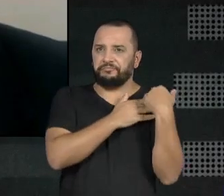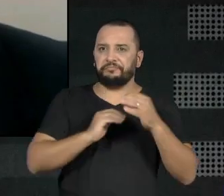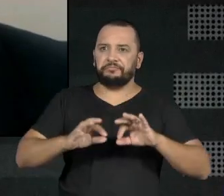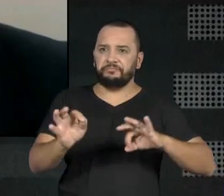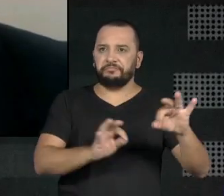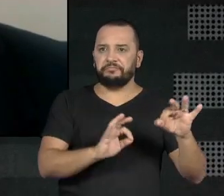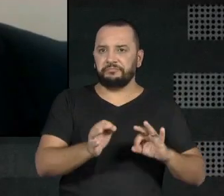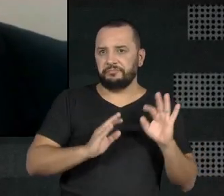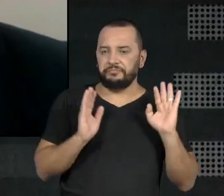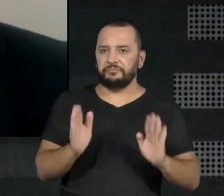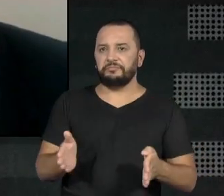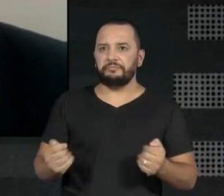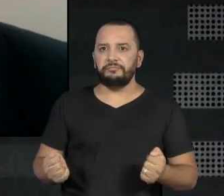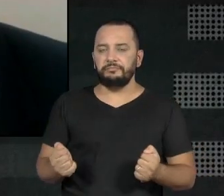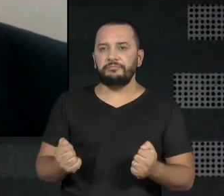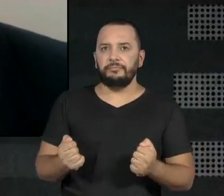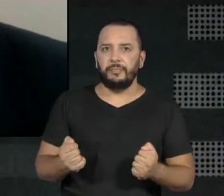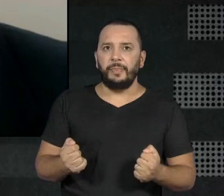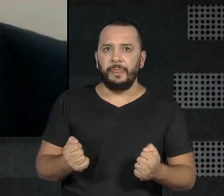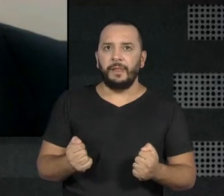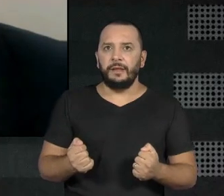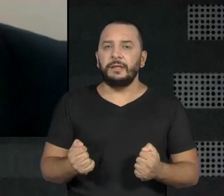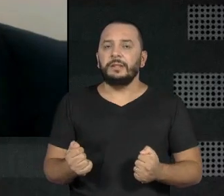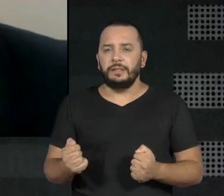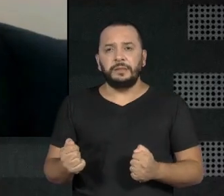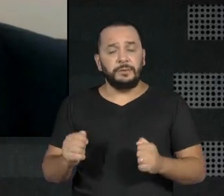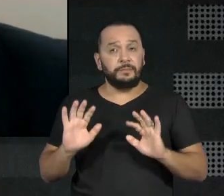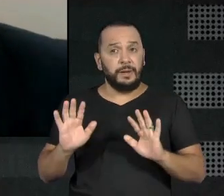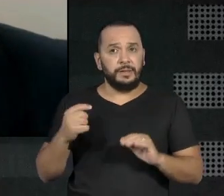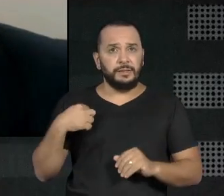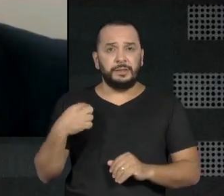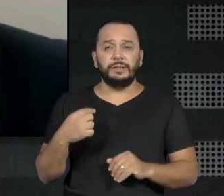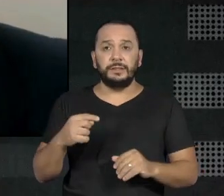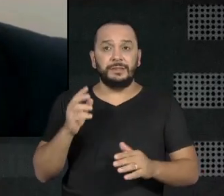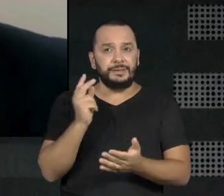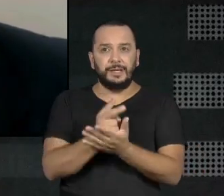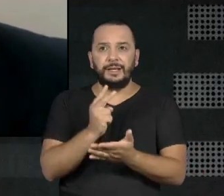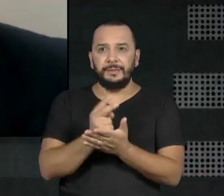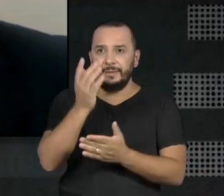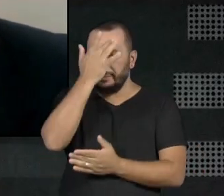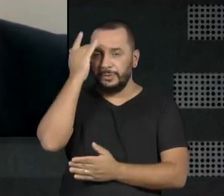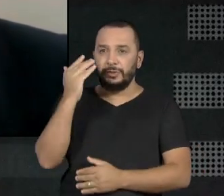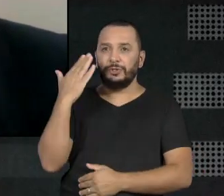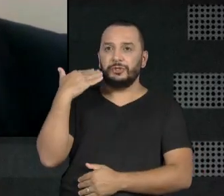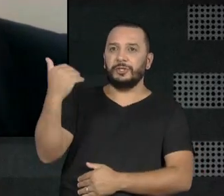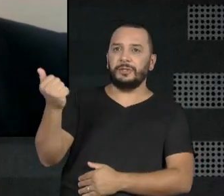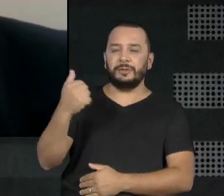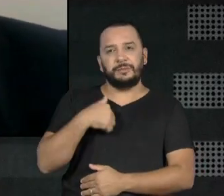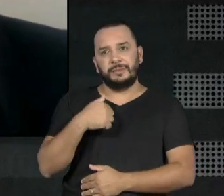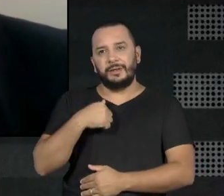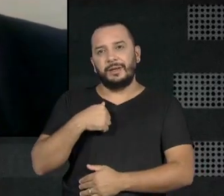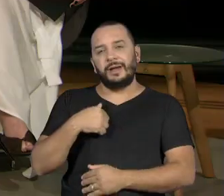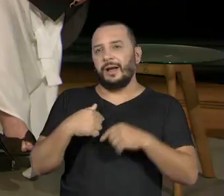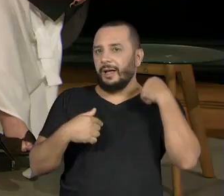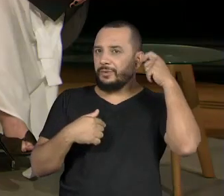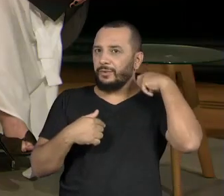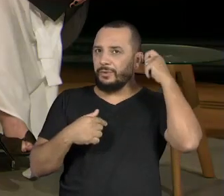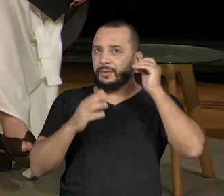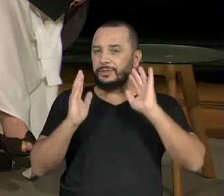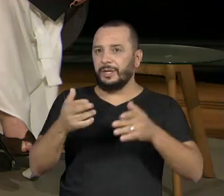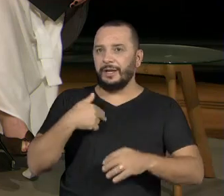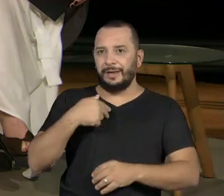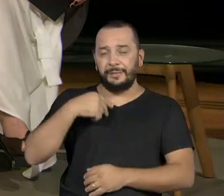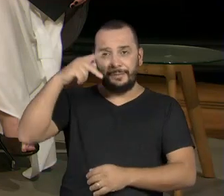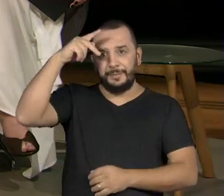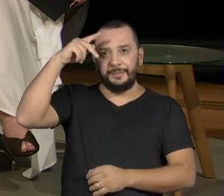fez uma... Foi ótimo isso. A gente convidou atores para serem padrinhos da gente, com a promessa que se não colocassem eles para trabalhar,